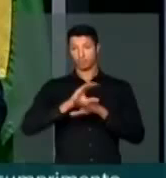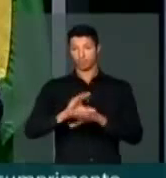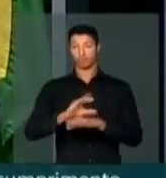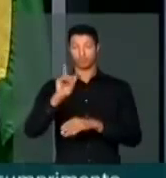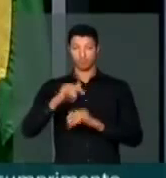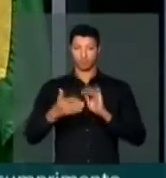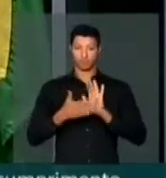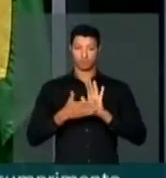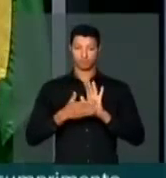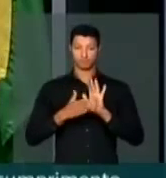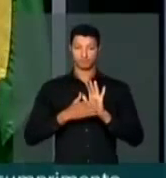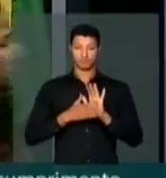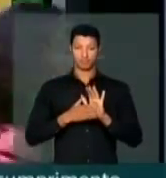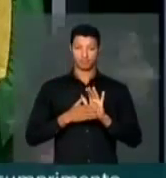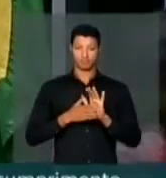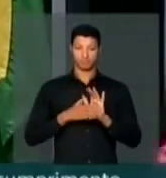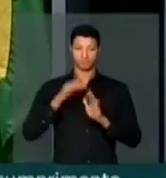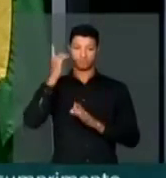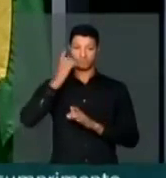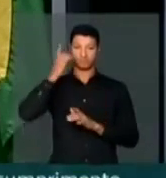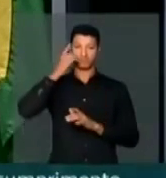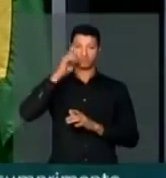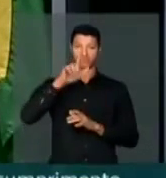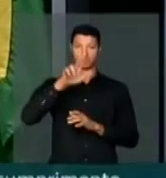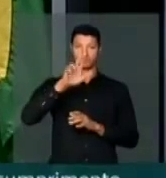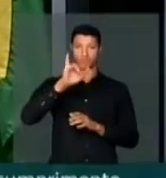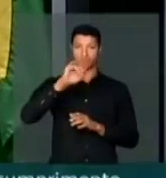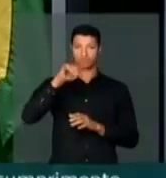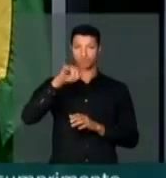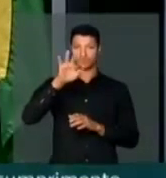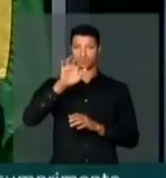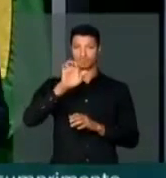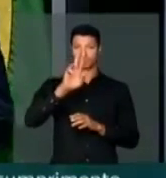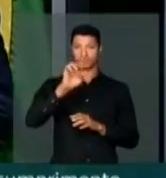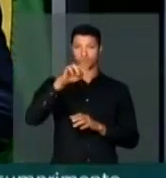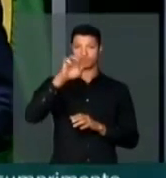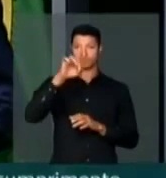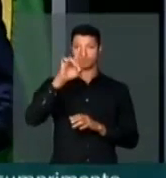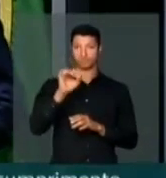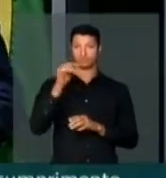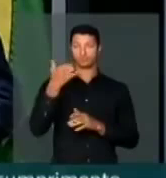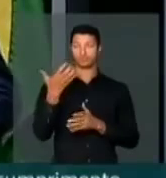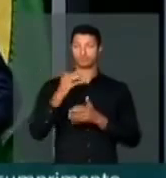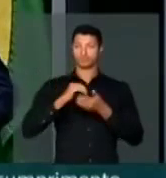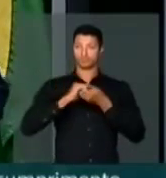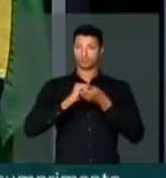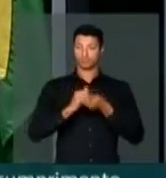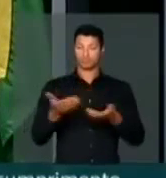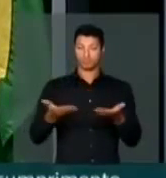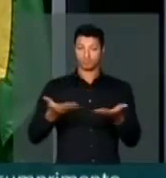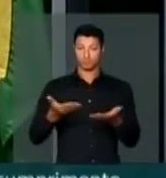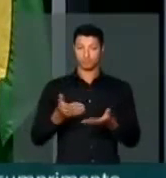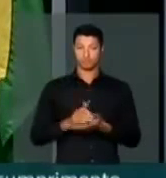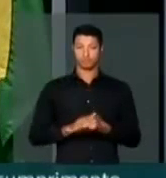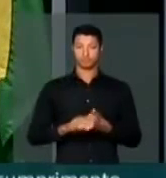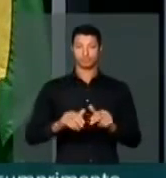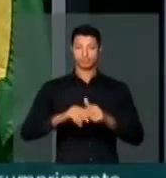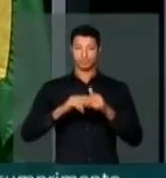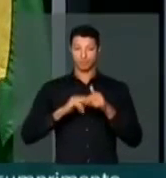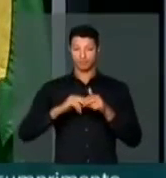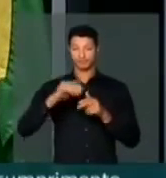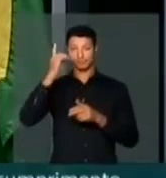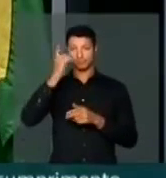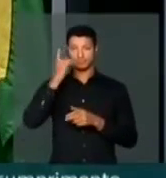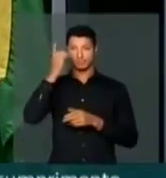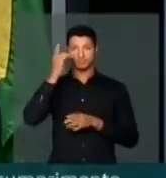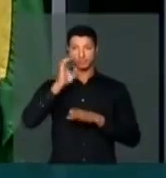Essa proposta do deputado Luiz Fernando Machado, a quem quero cumprimentar hoje, por ser, inclusive,